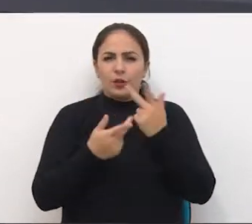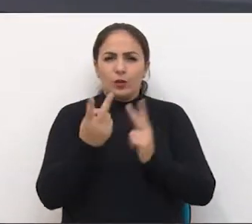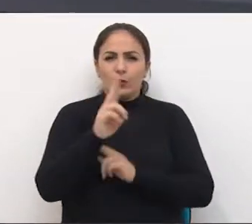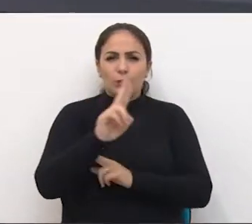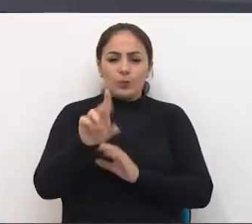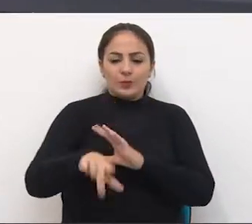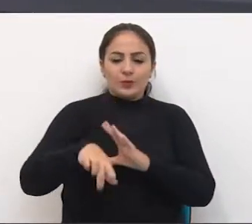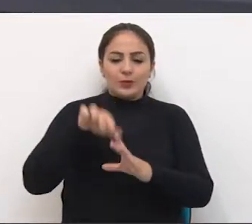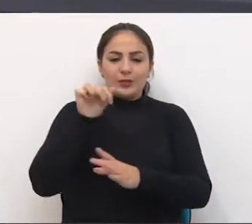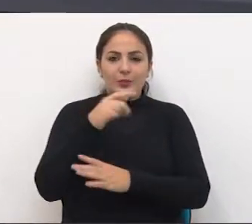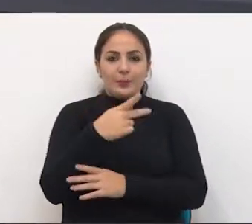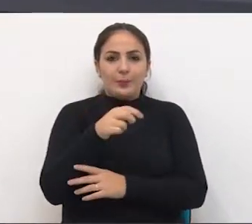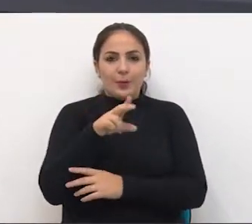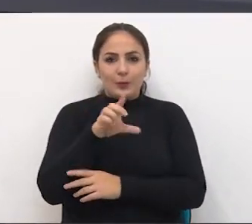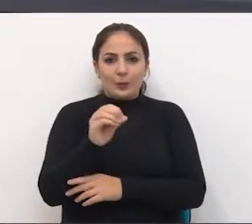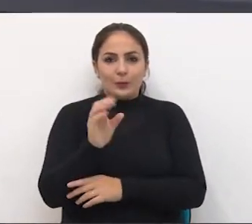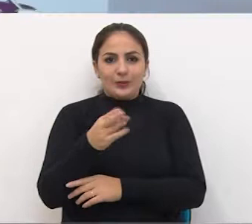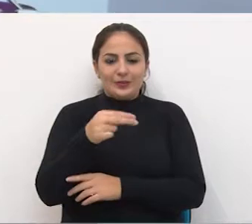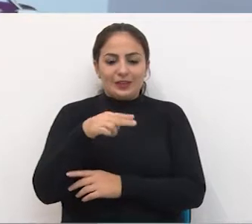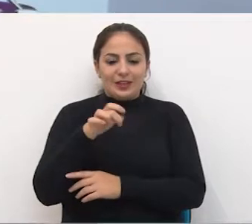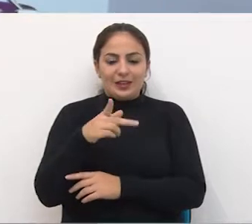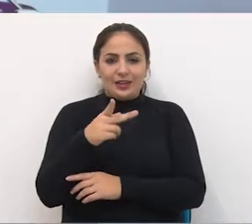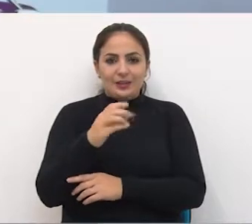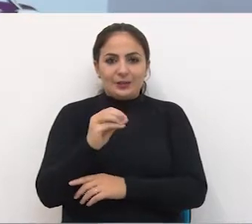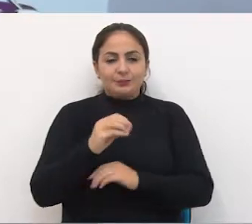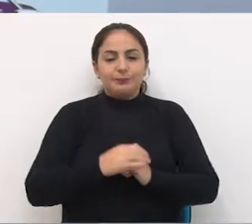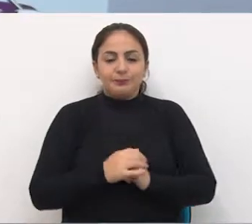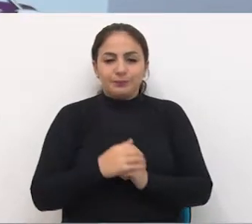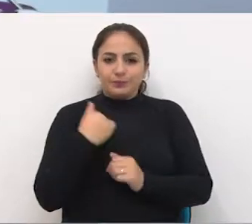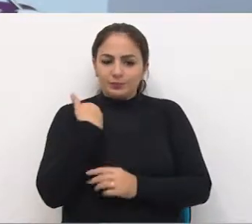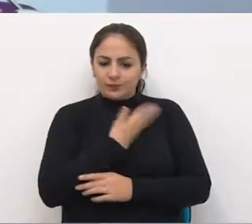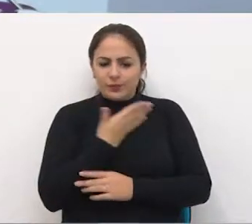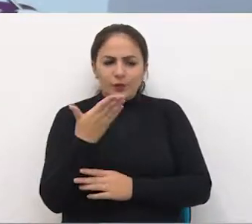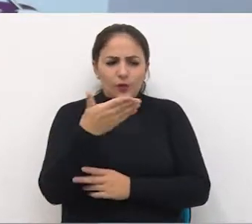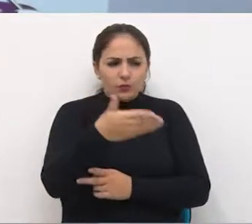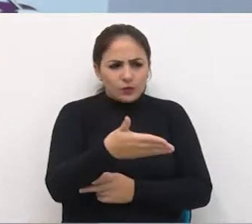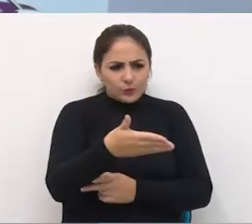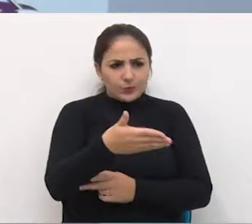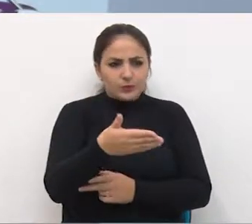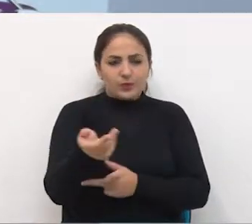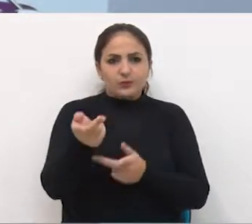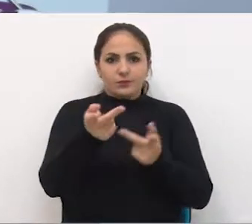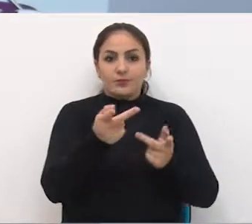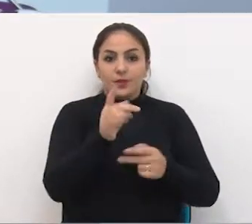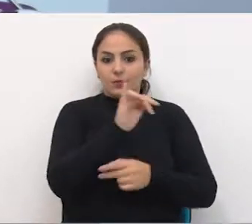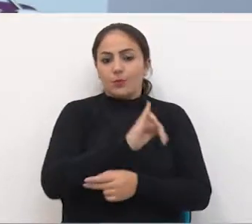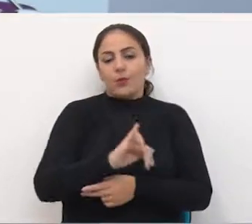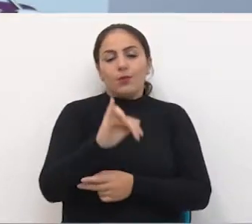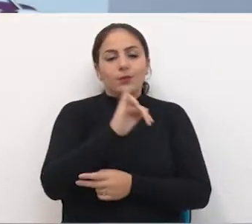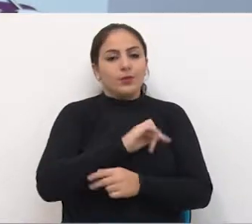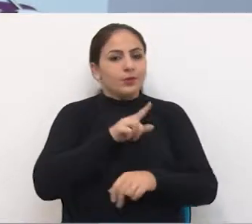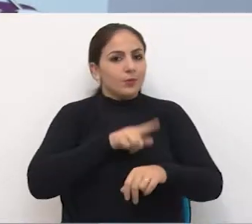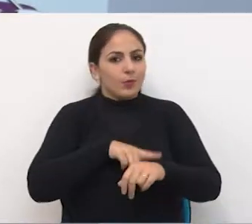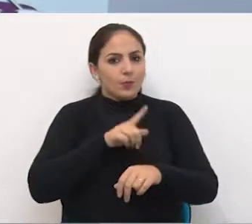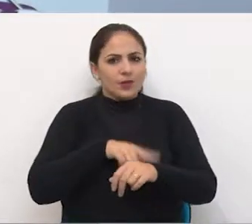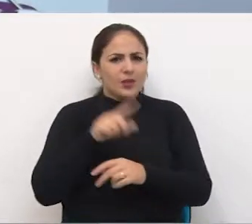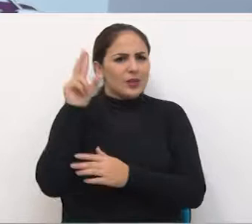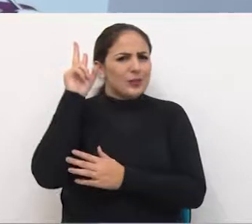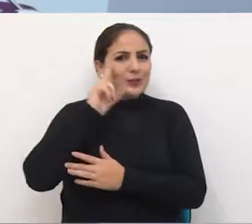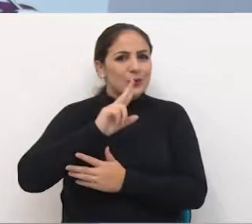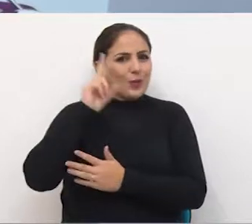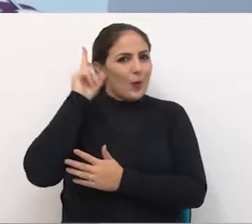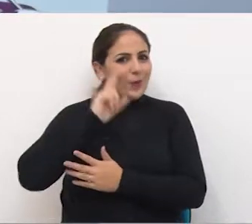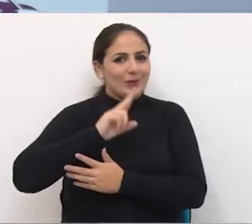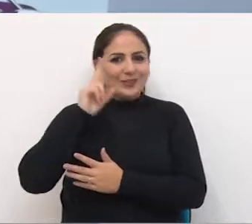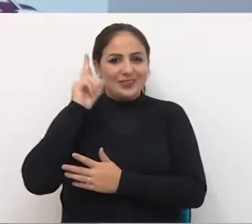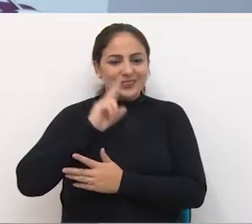dada pelo vereador Paulo Neckle. Nós tivemos lá um importante momento que é histórico para a